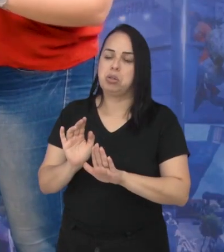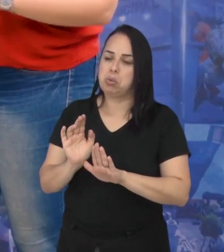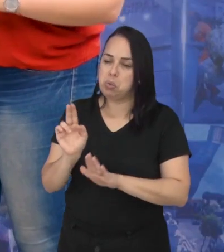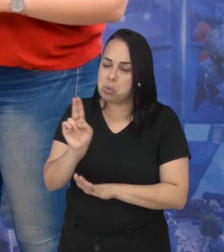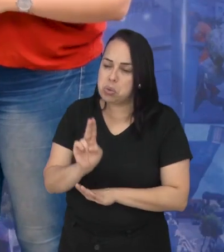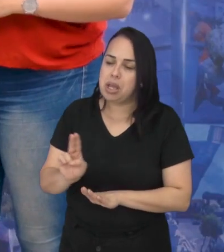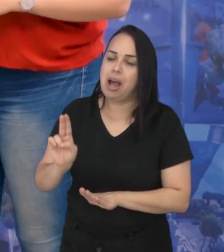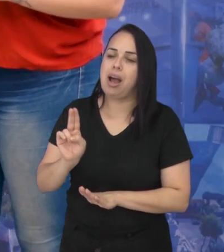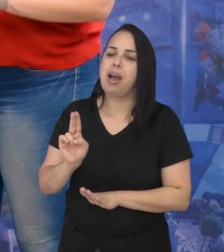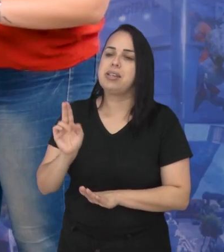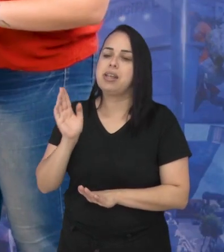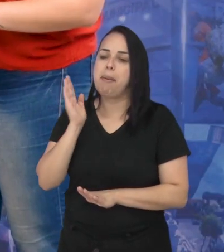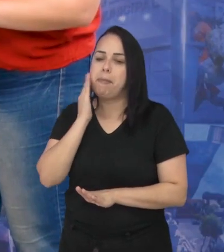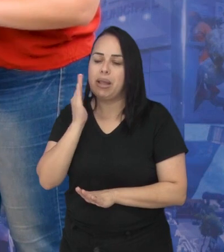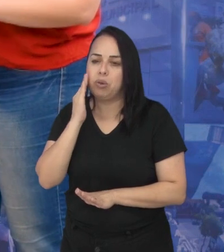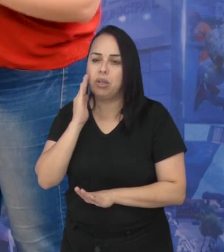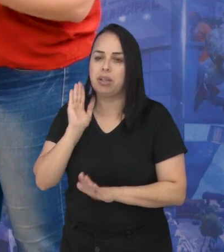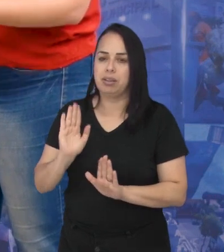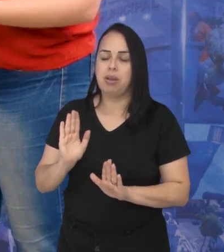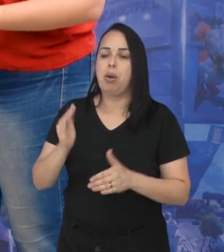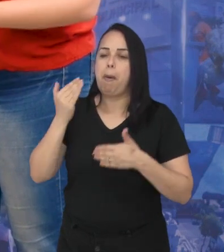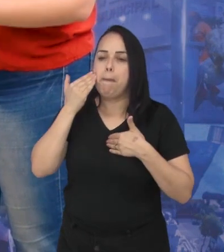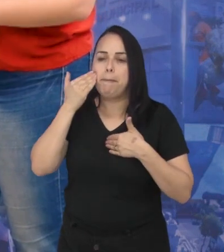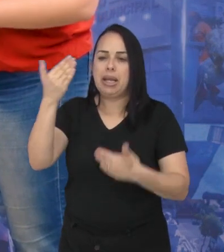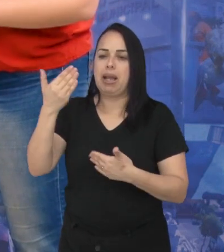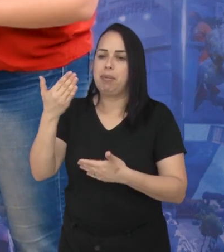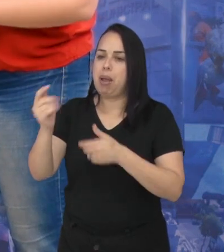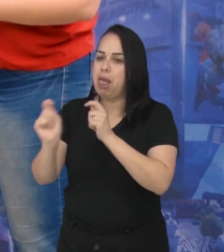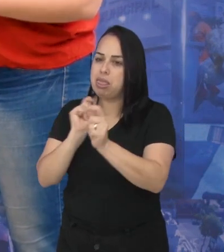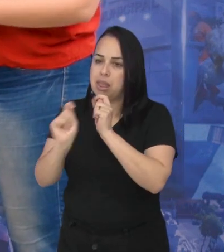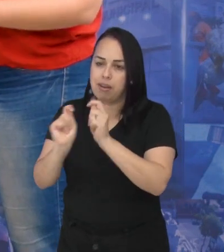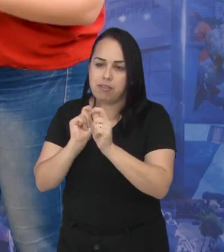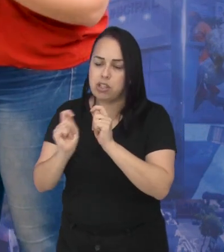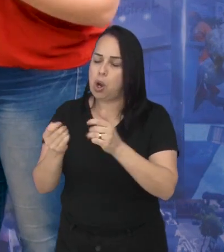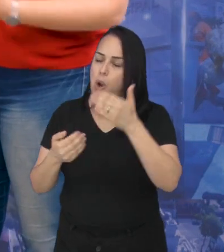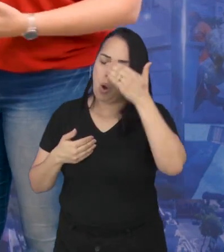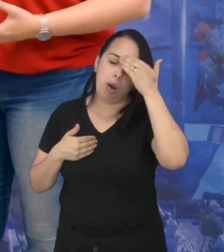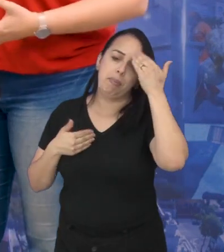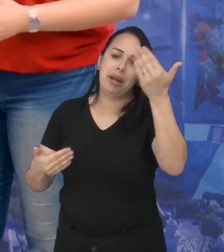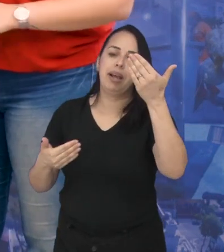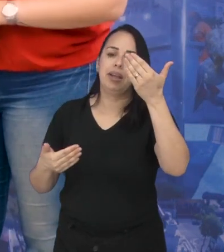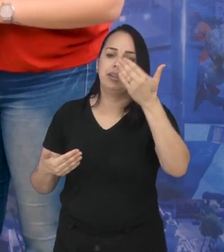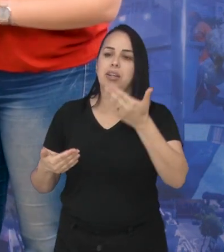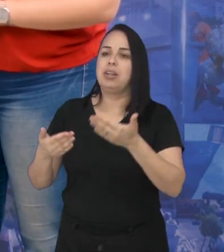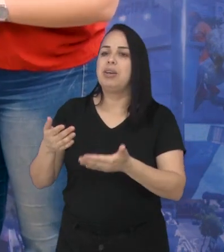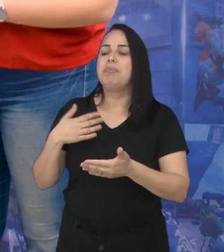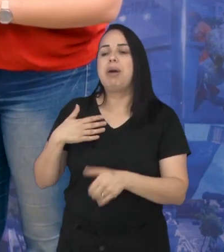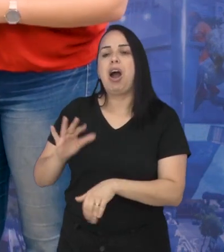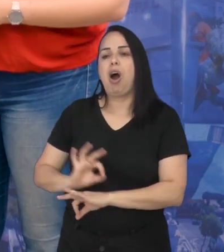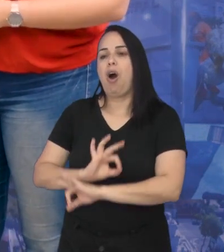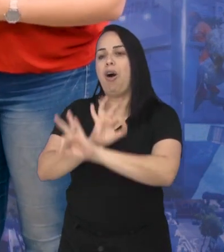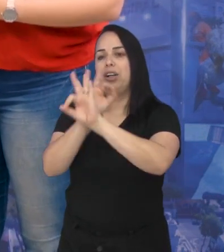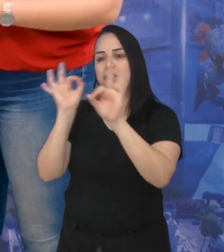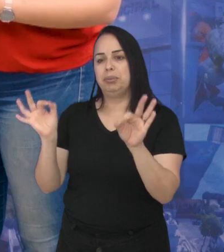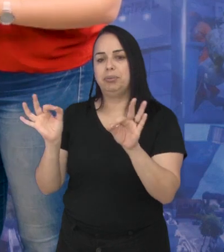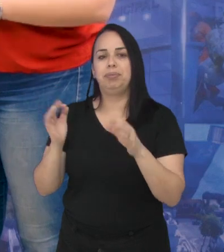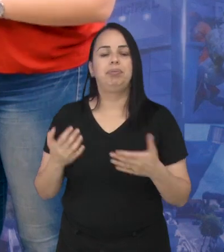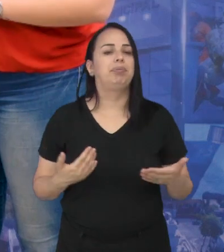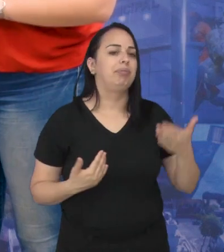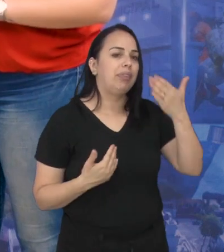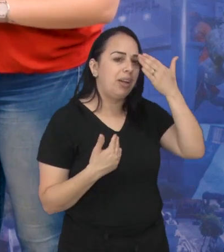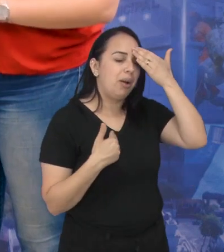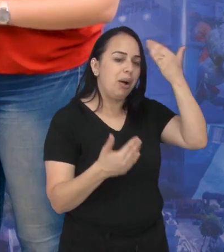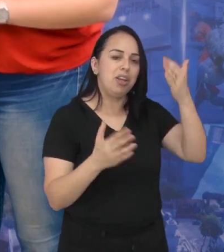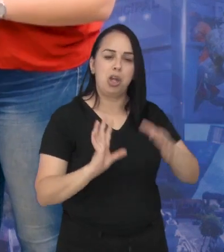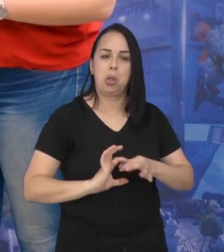de repente, aceder o tempo, mas você sabe o que está acontecendo. Wagner, muitíssimo obrigada pela sua participação aqui, foi ótimo